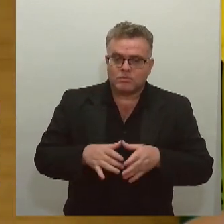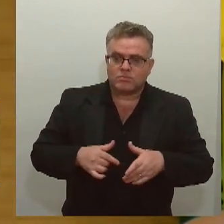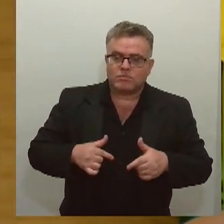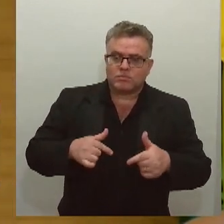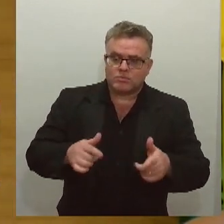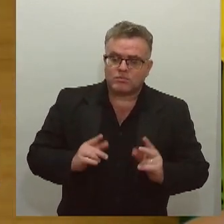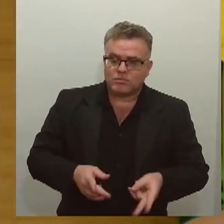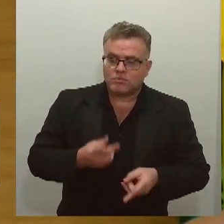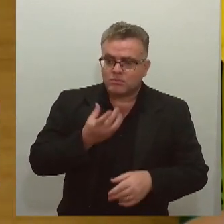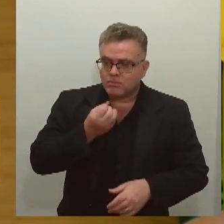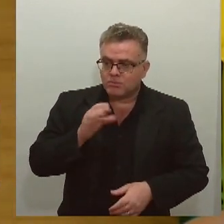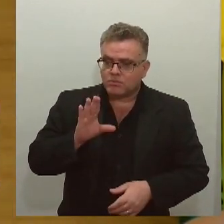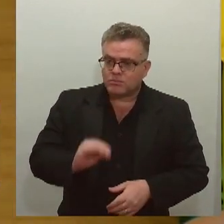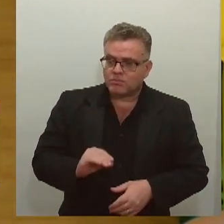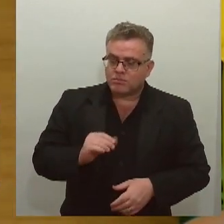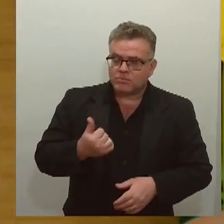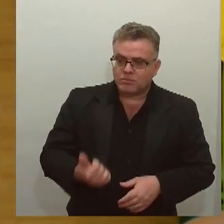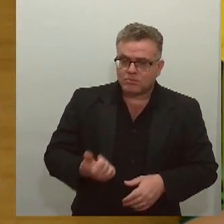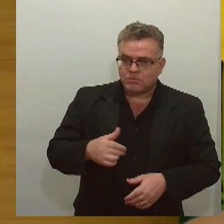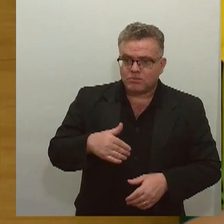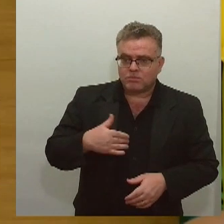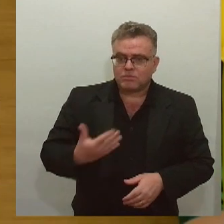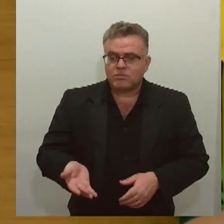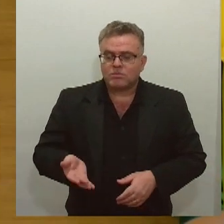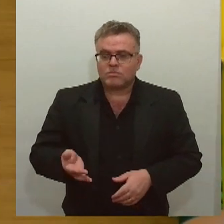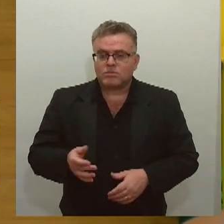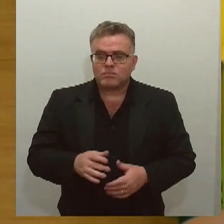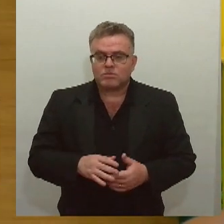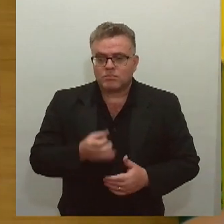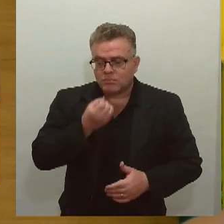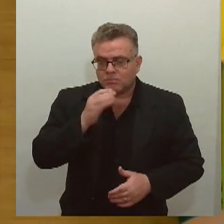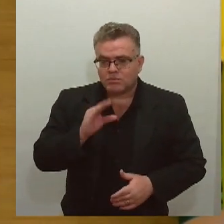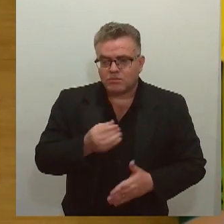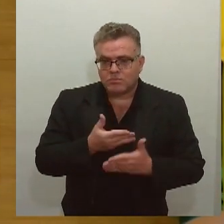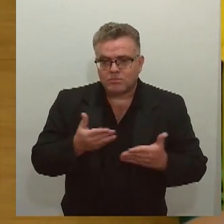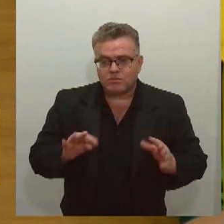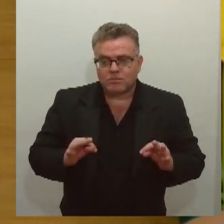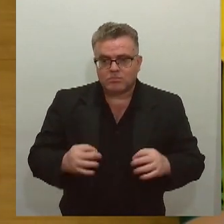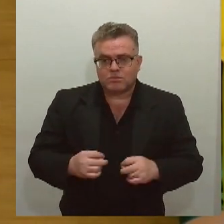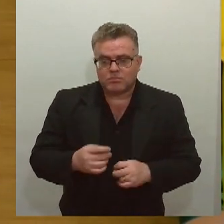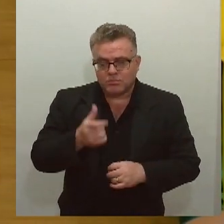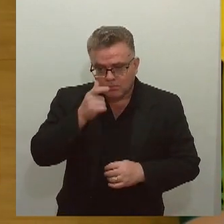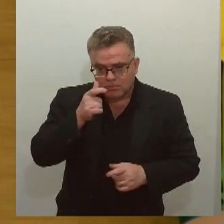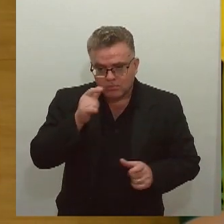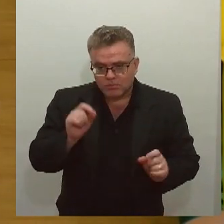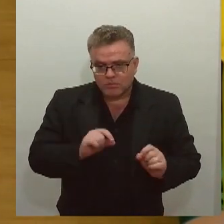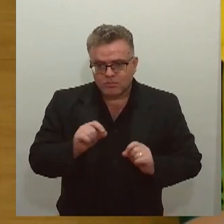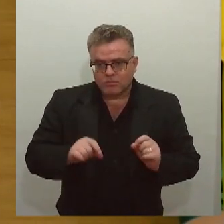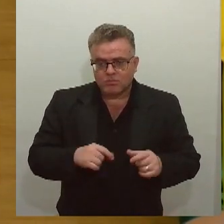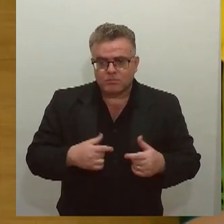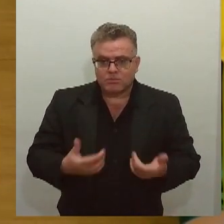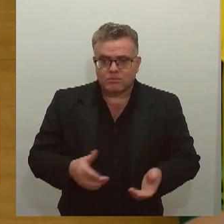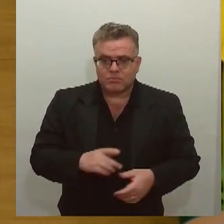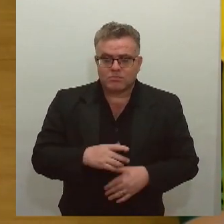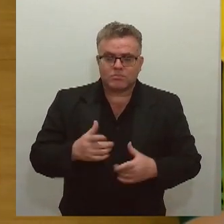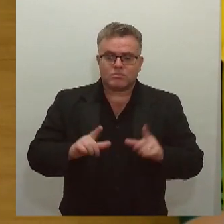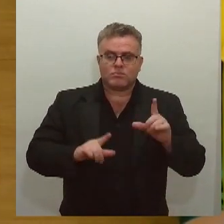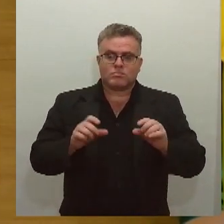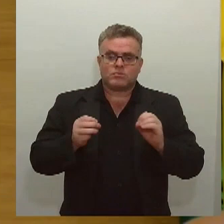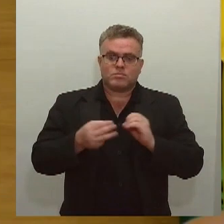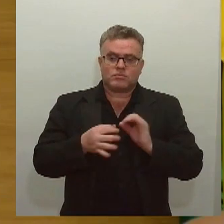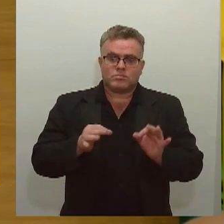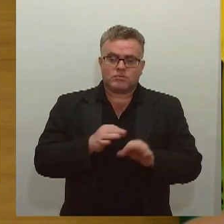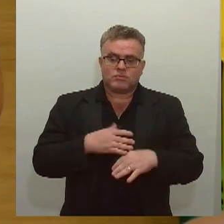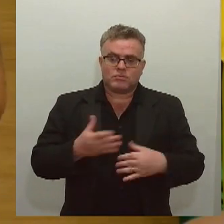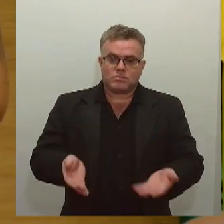deputado. Isso aí. Boa noite, Cival. Boa noite a todos os telespectadores que nos acompanham aqui na TVLS. Pois é, como o